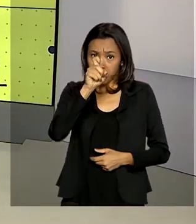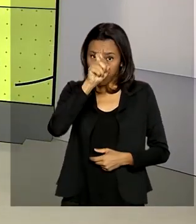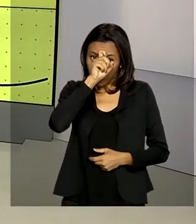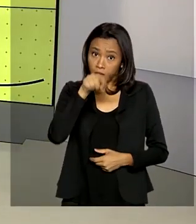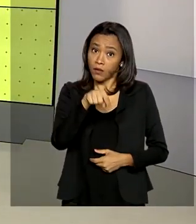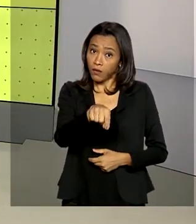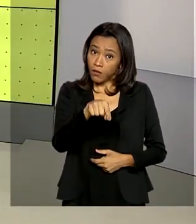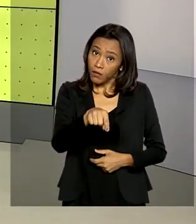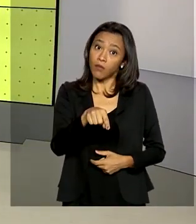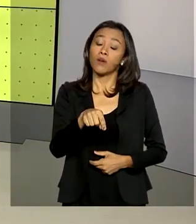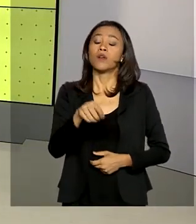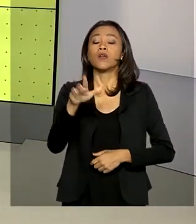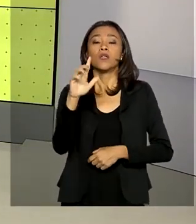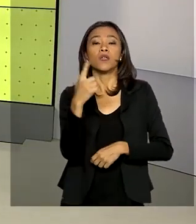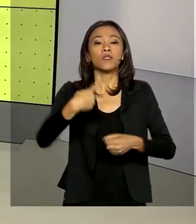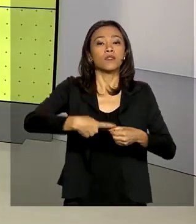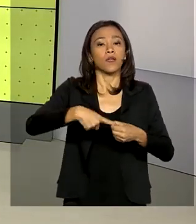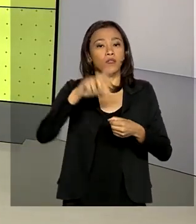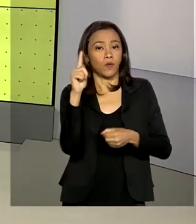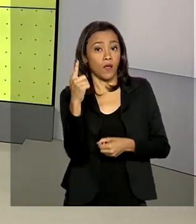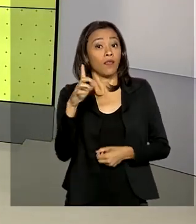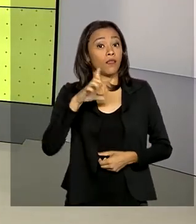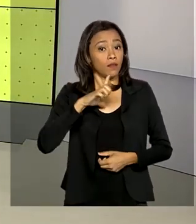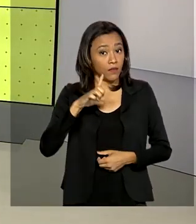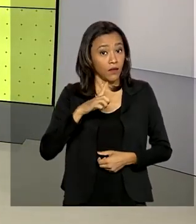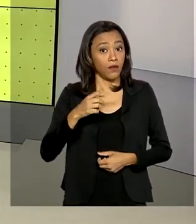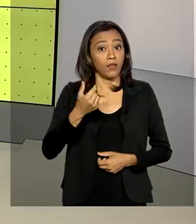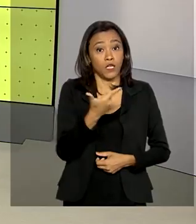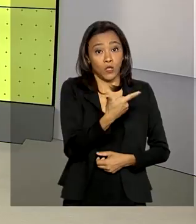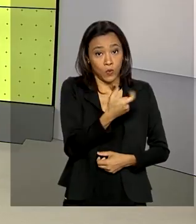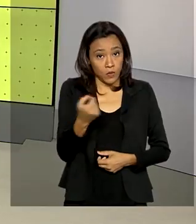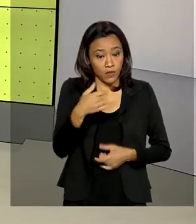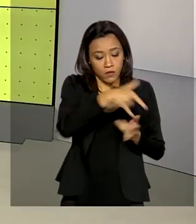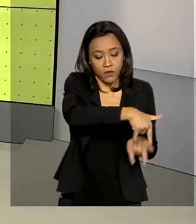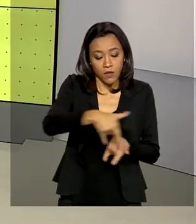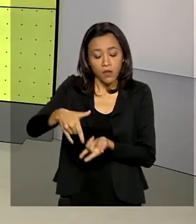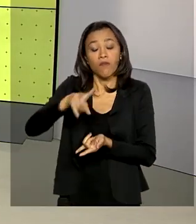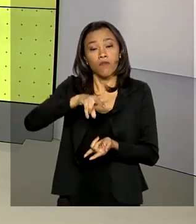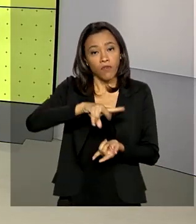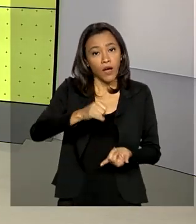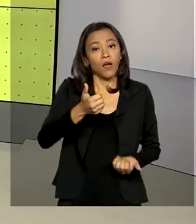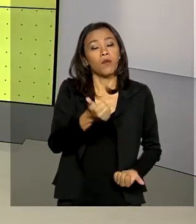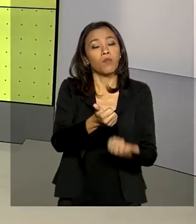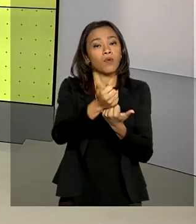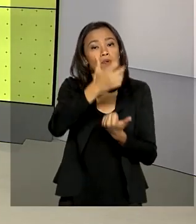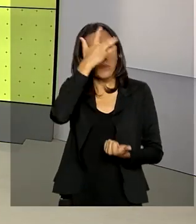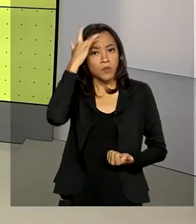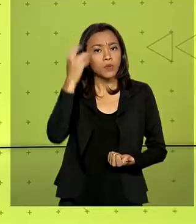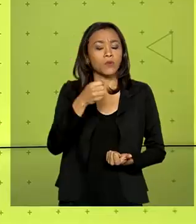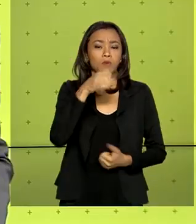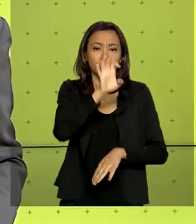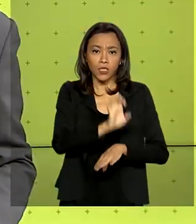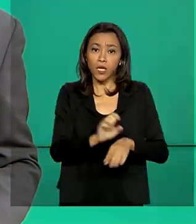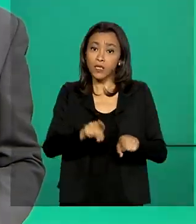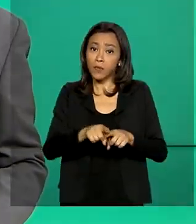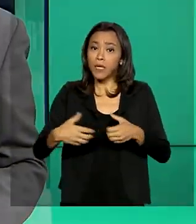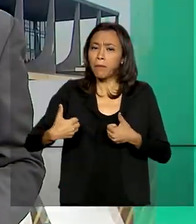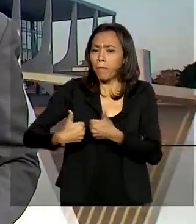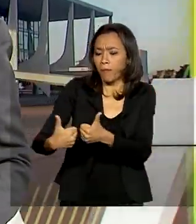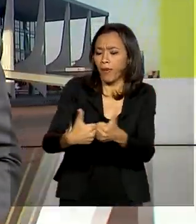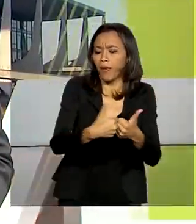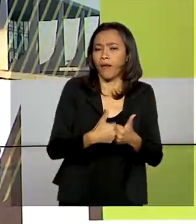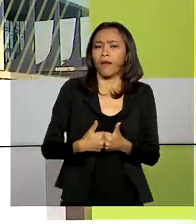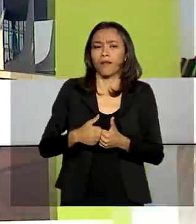Goiás. A estrutura terá 200 leitos e vai atender pacientes do estado e também do entorno de Brasília. O